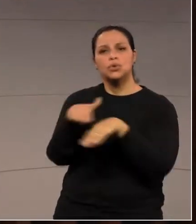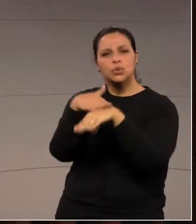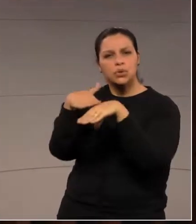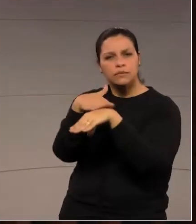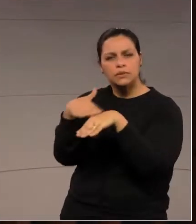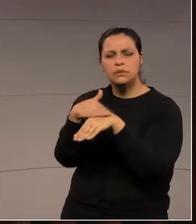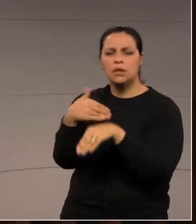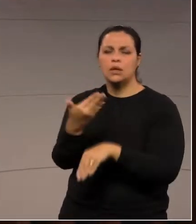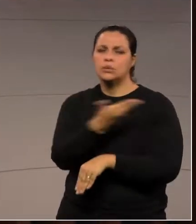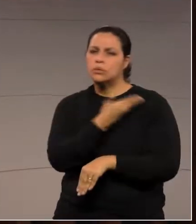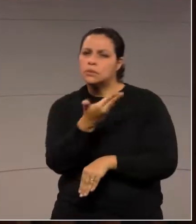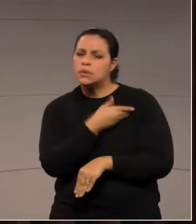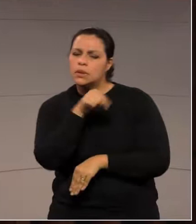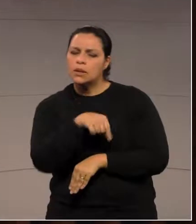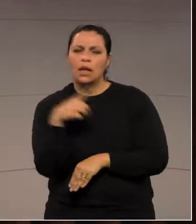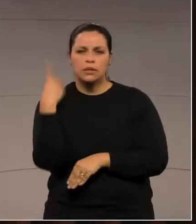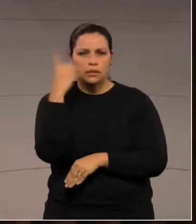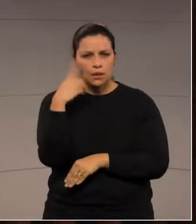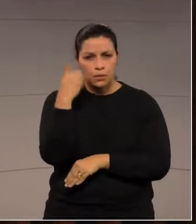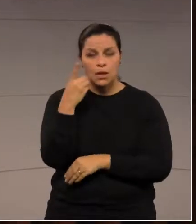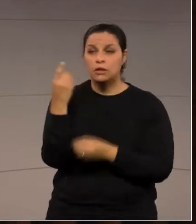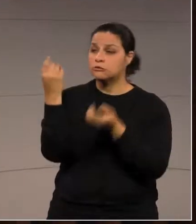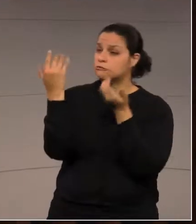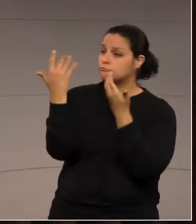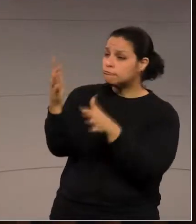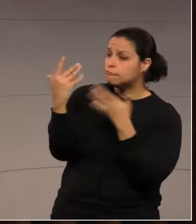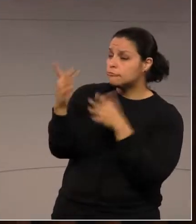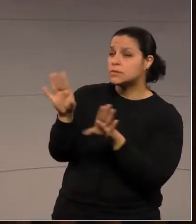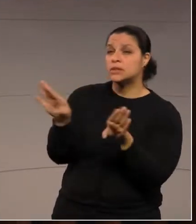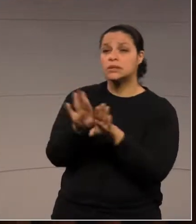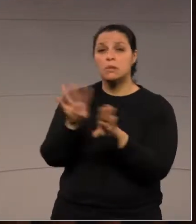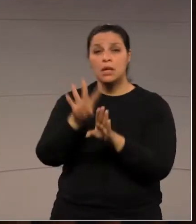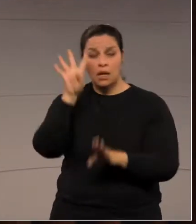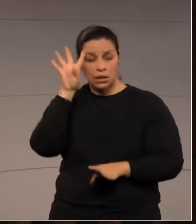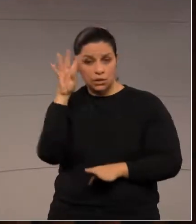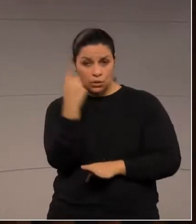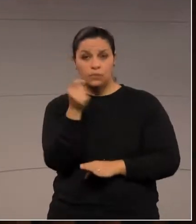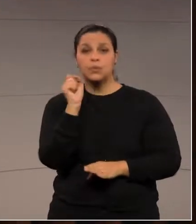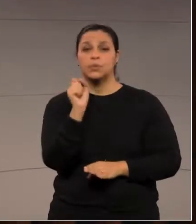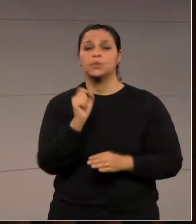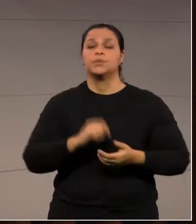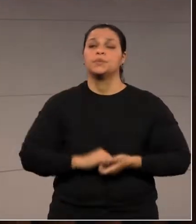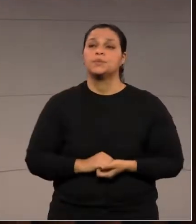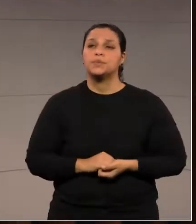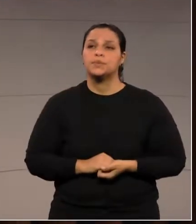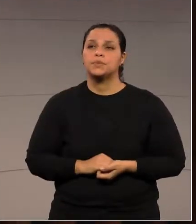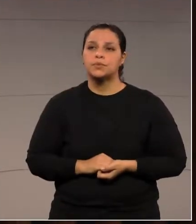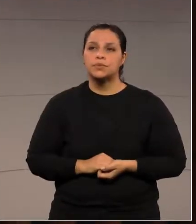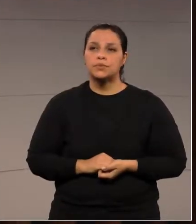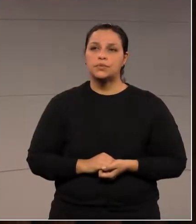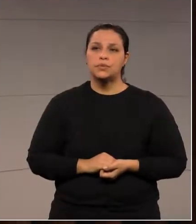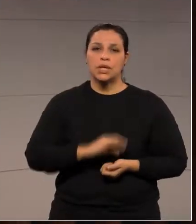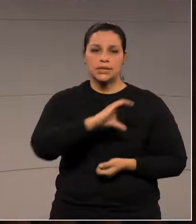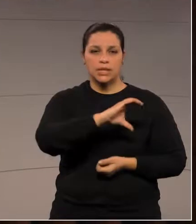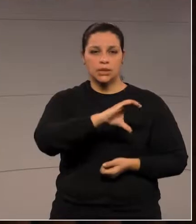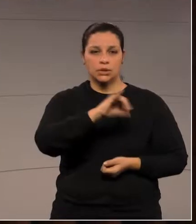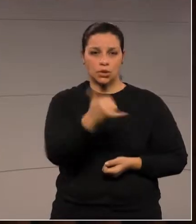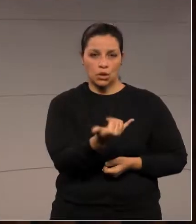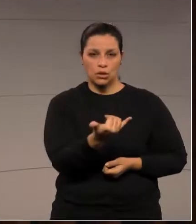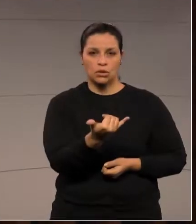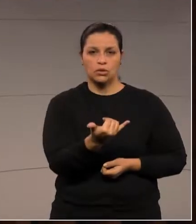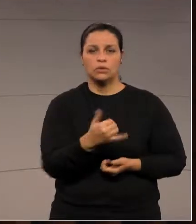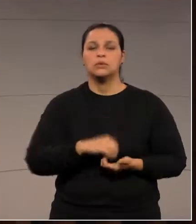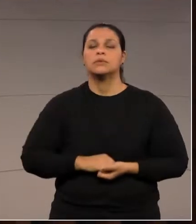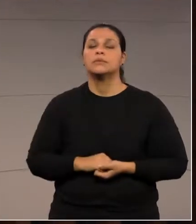com alguns colegas, deputados, parabenizar a decisão da Comissão de Constituição e Justiça,